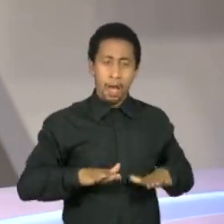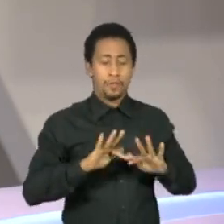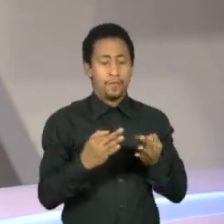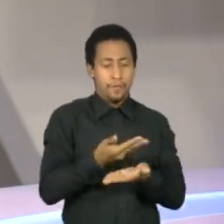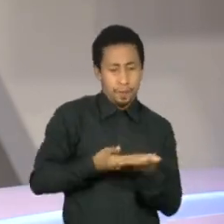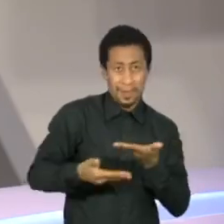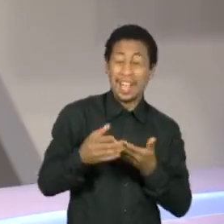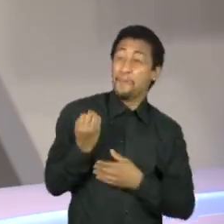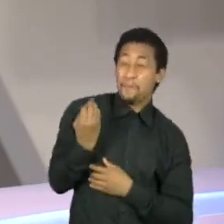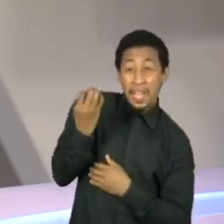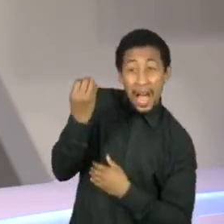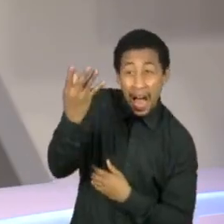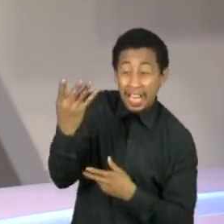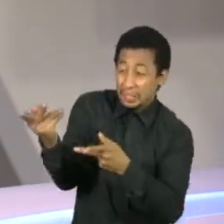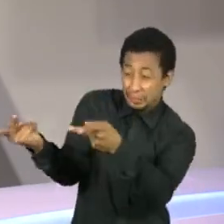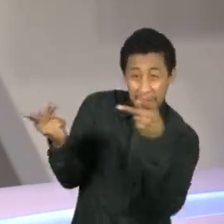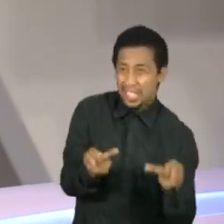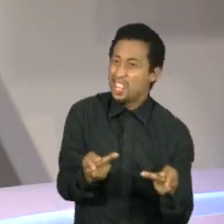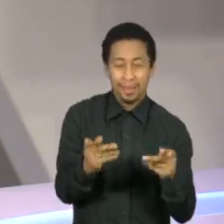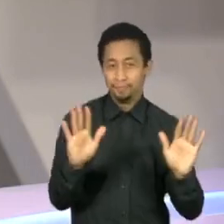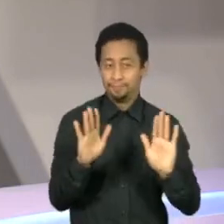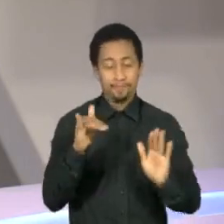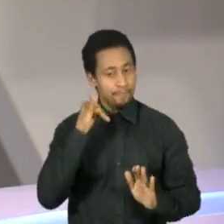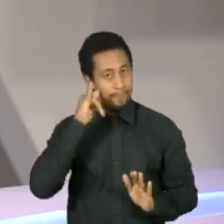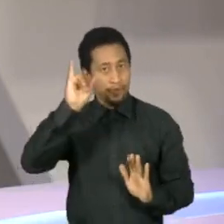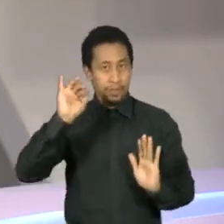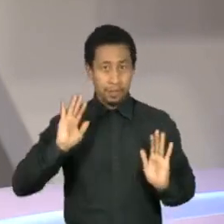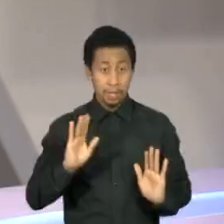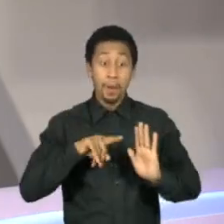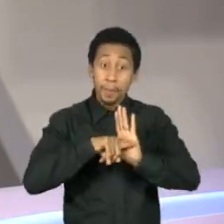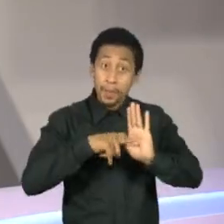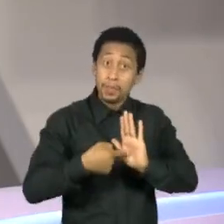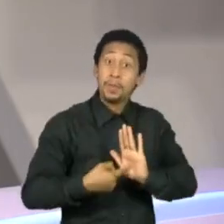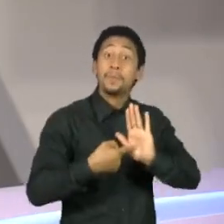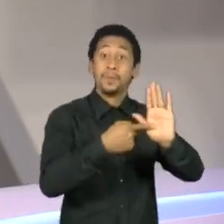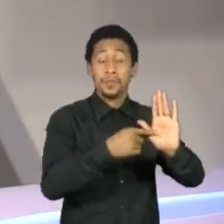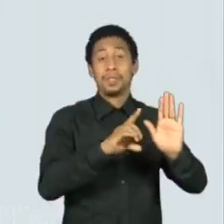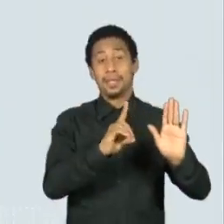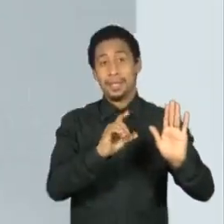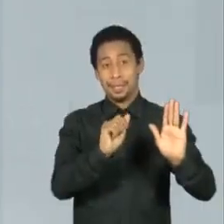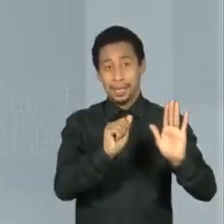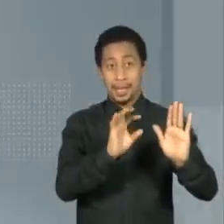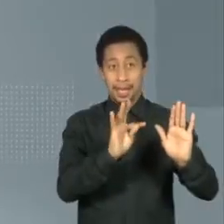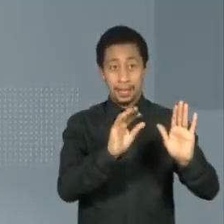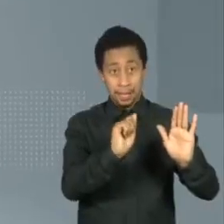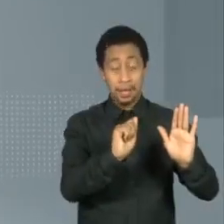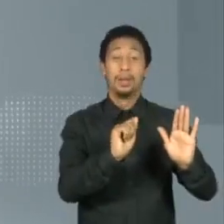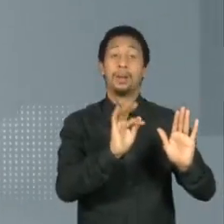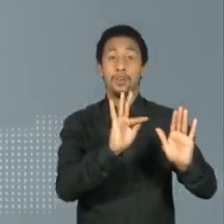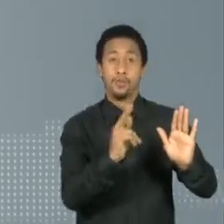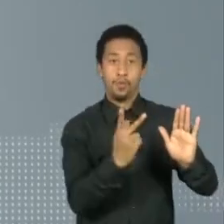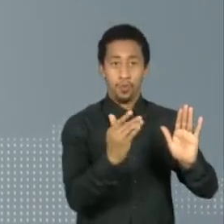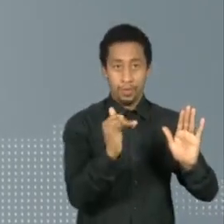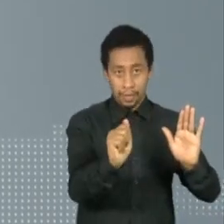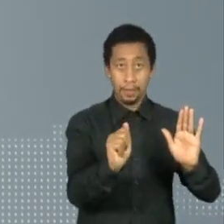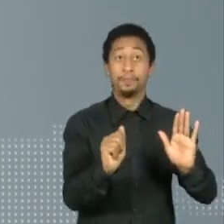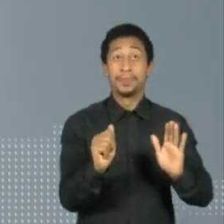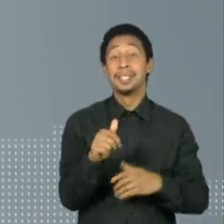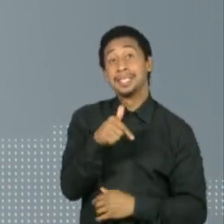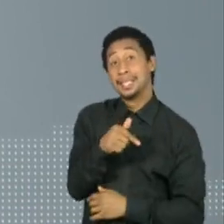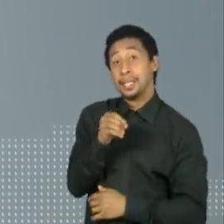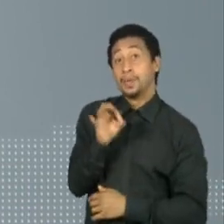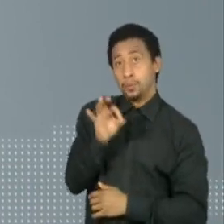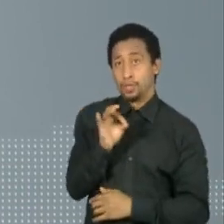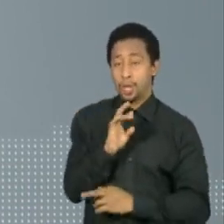e visitas neste Natal e Ano Novo. Isso é que aponta uma pesquisa do Datafolha. 62% dos entrevistados